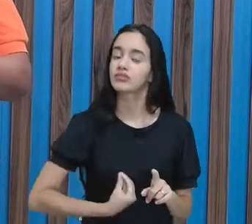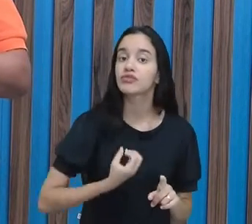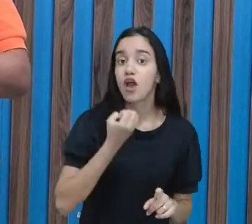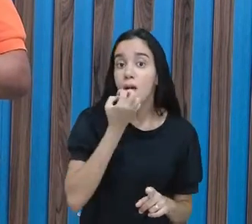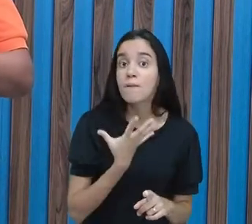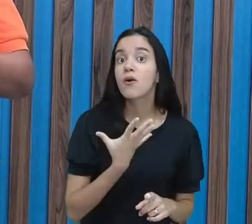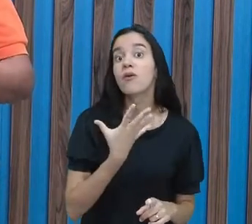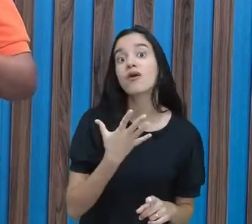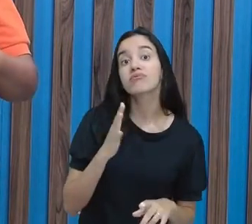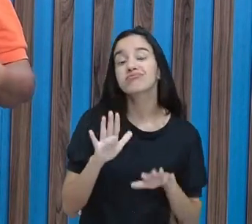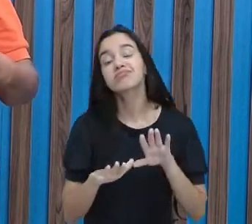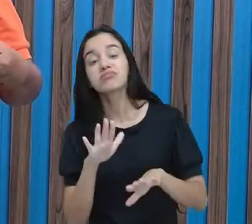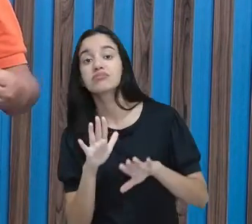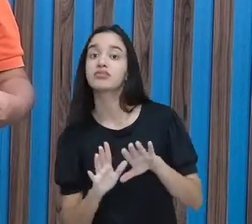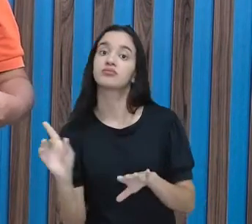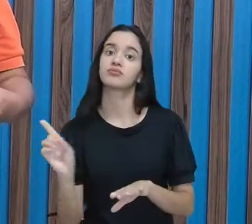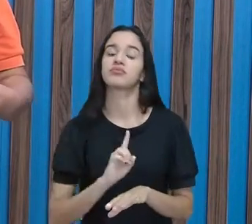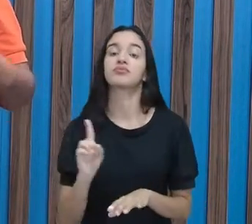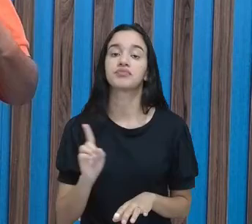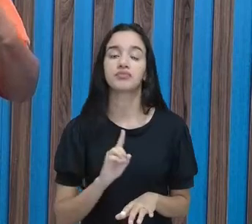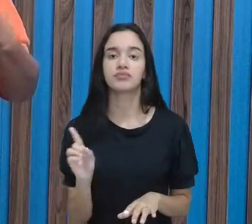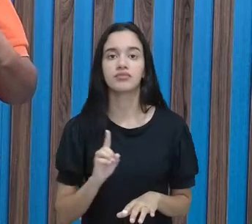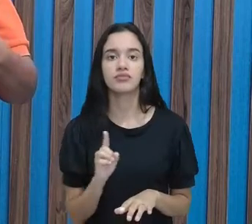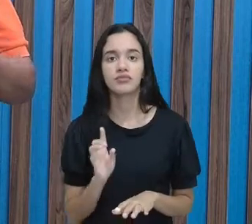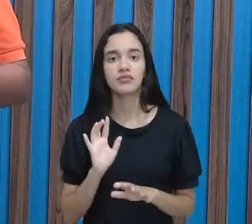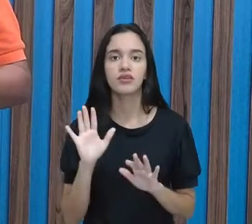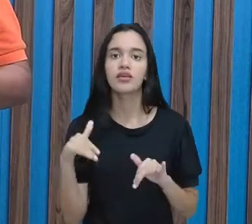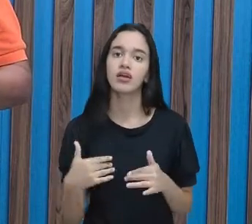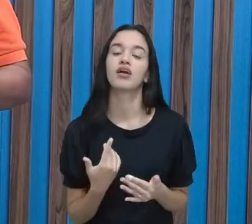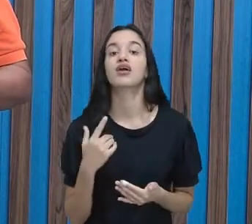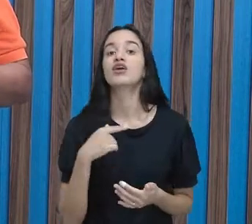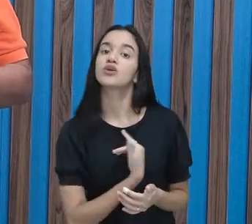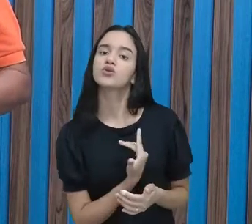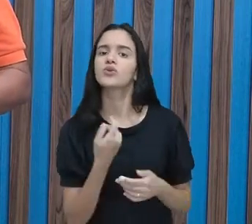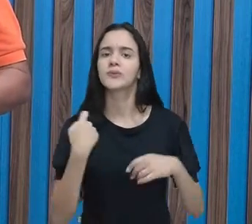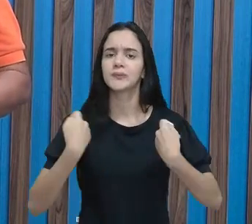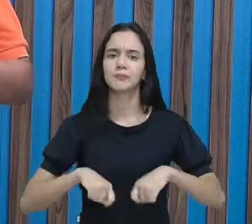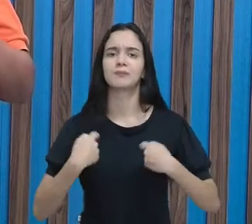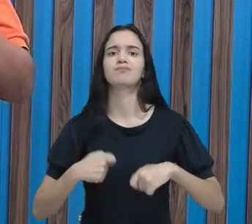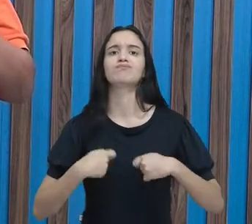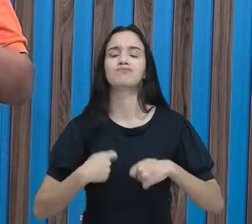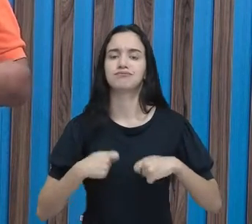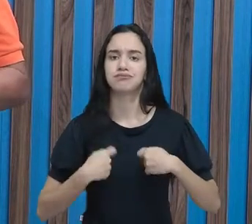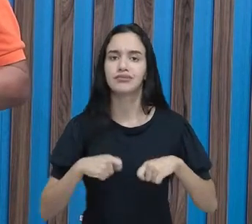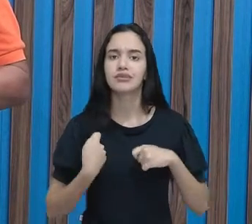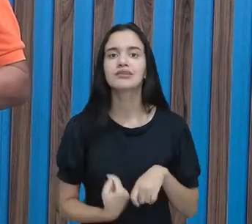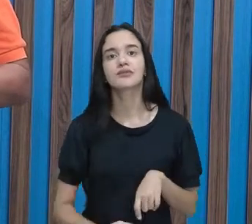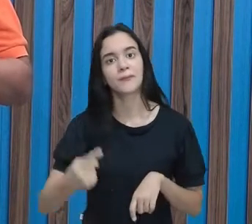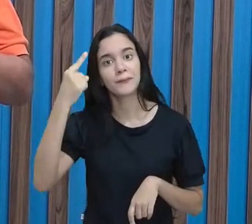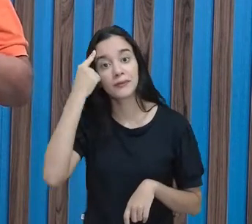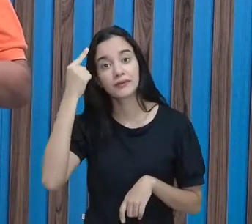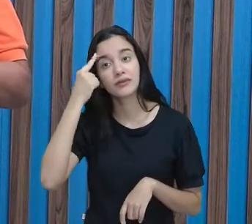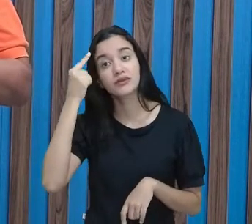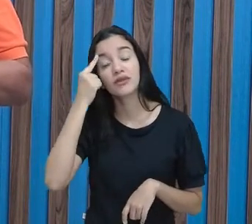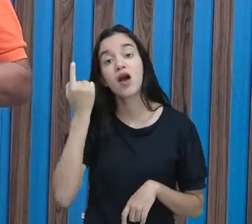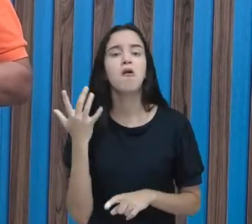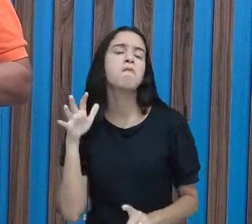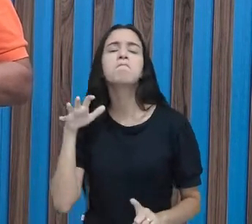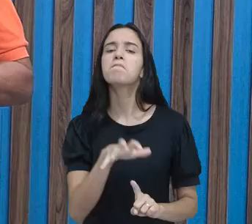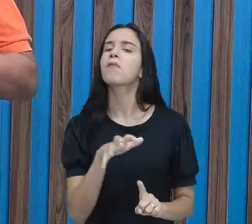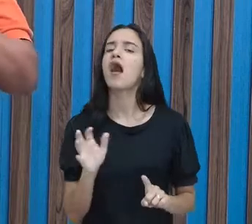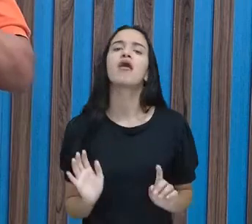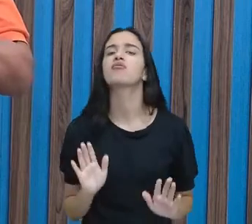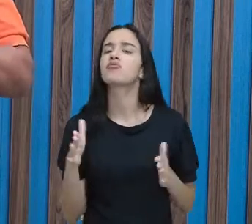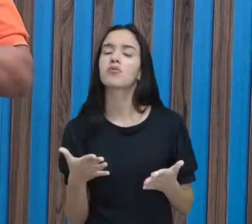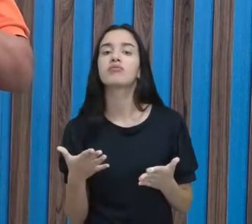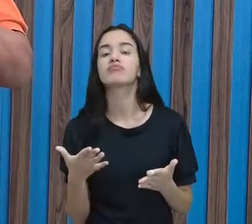e às vezes não tão bons assim. E é sobre isso que nós precisamos pensar. Que impactos são esses?